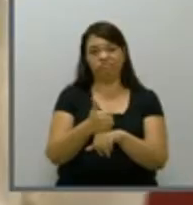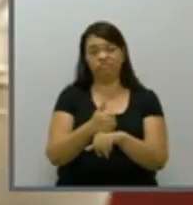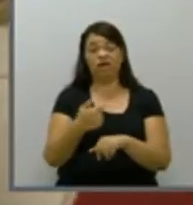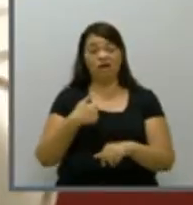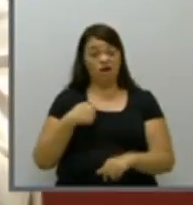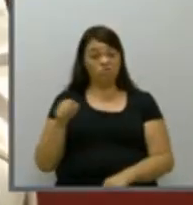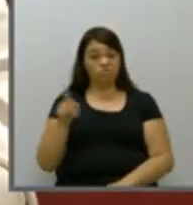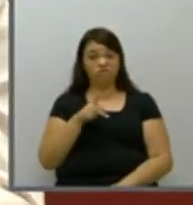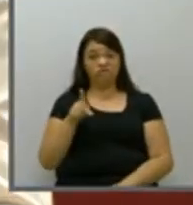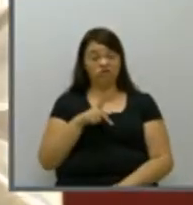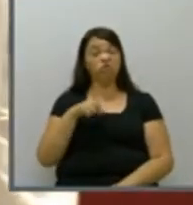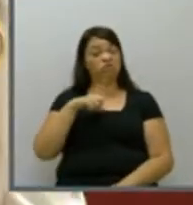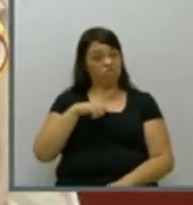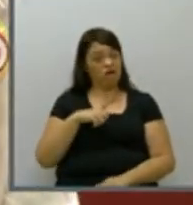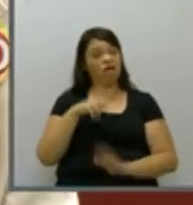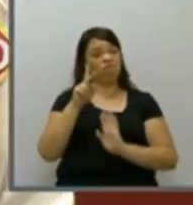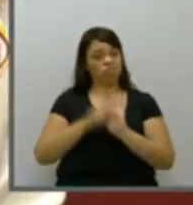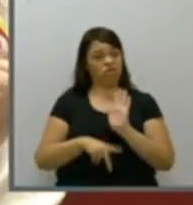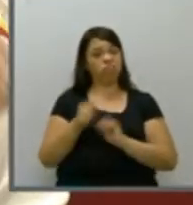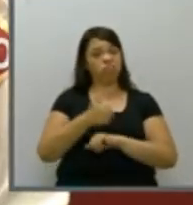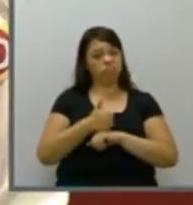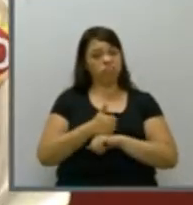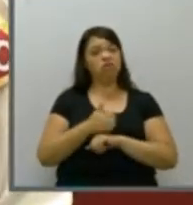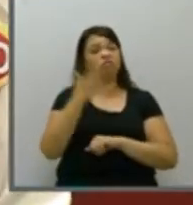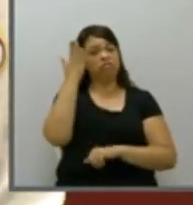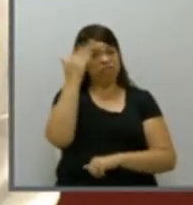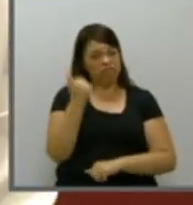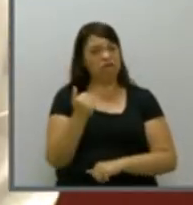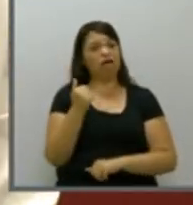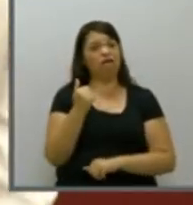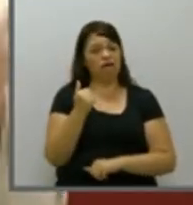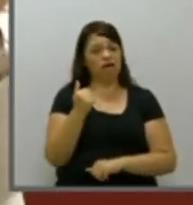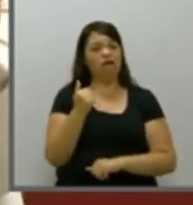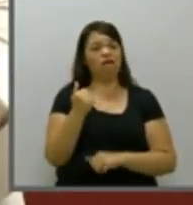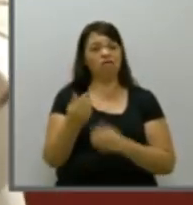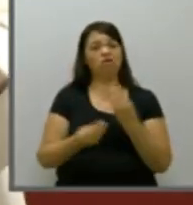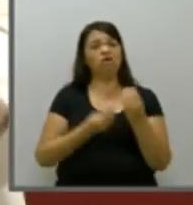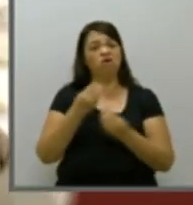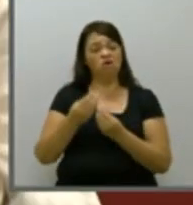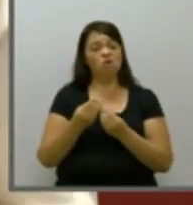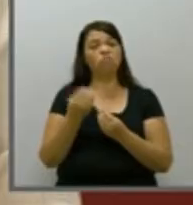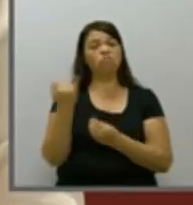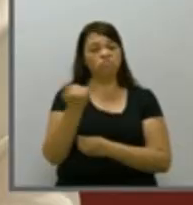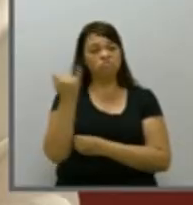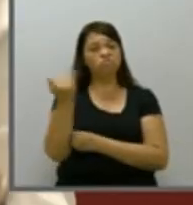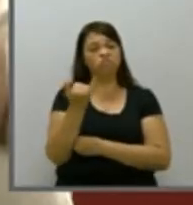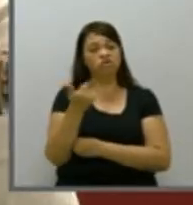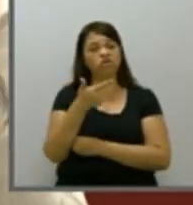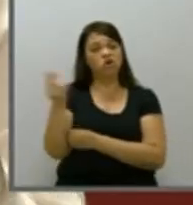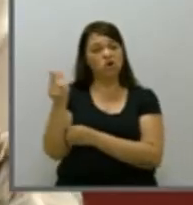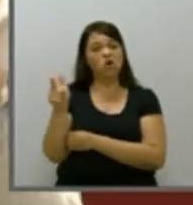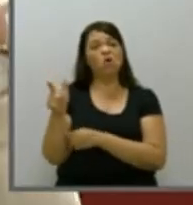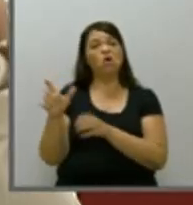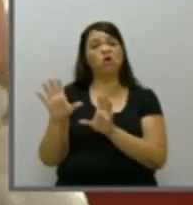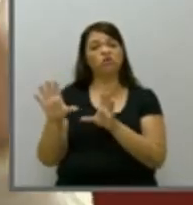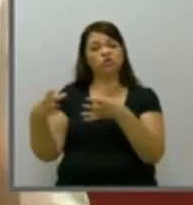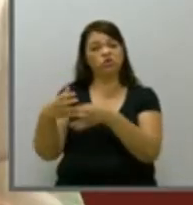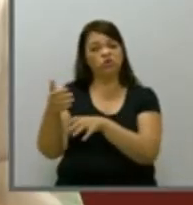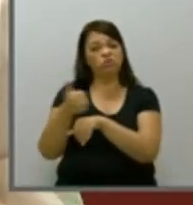e eu como professora tenho um plano de carreira e sei da importância das outras categorias terem também planos de carreira é